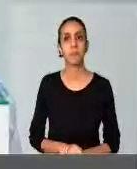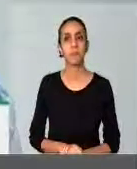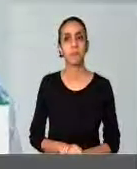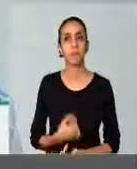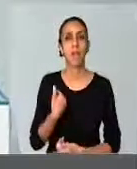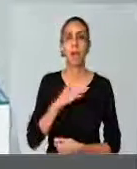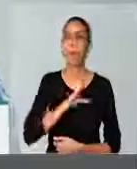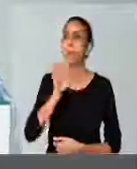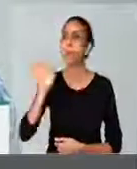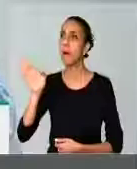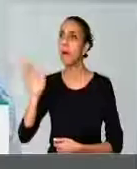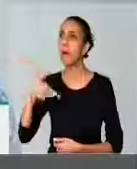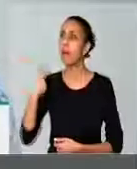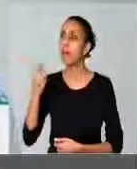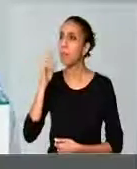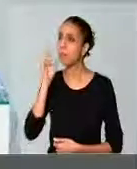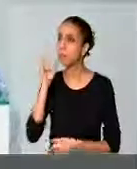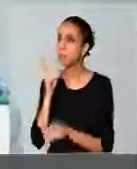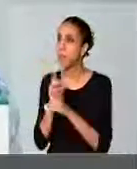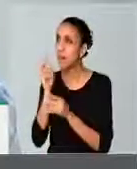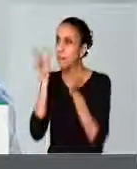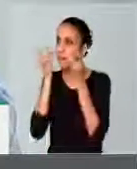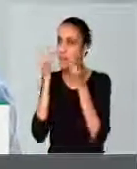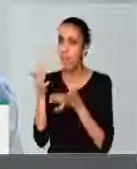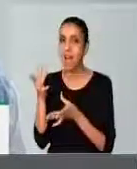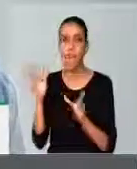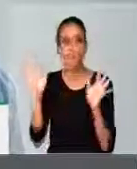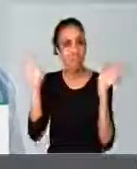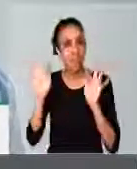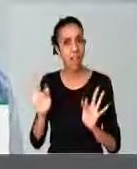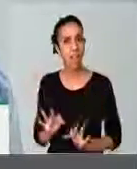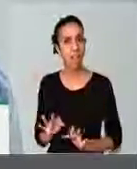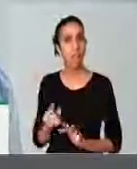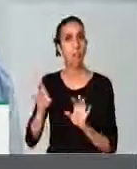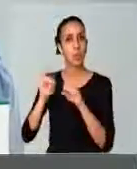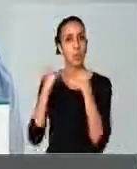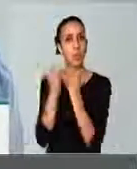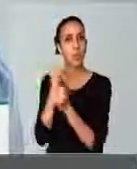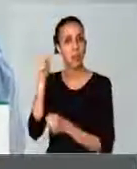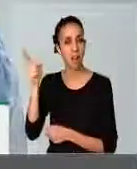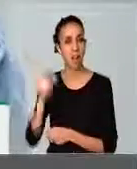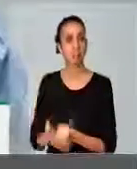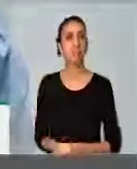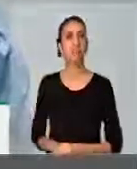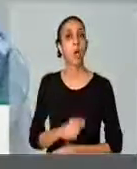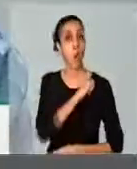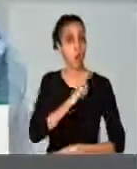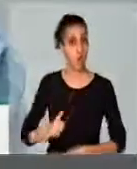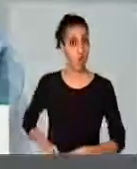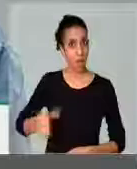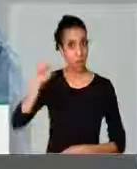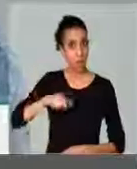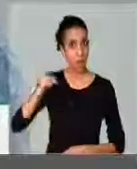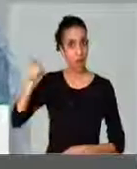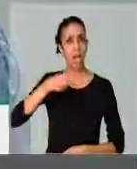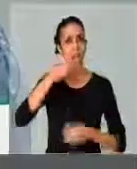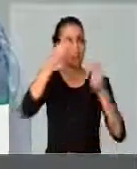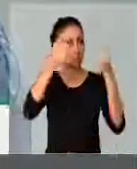insatisfeita com o que presenciei nesses seminários. O governador prestou conta de sua ação,